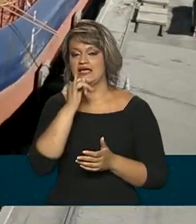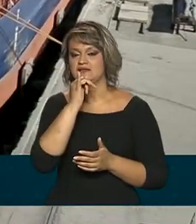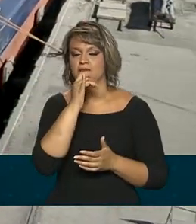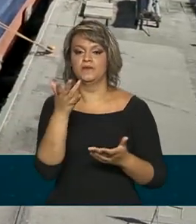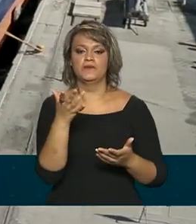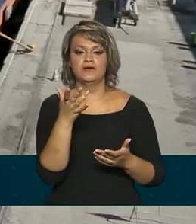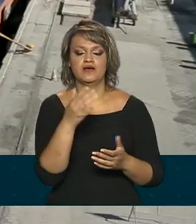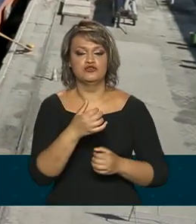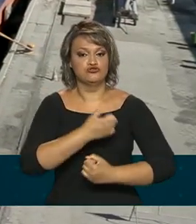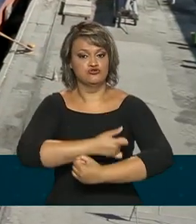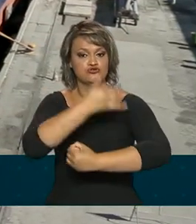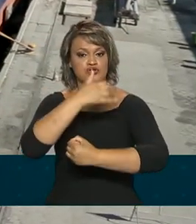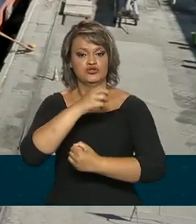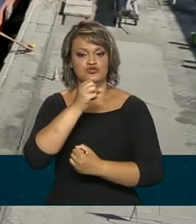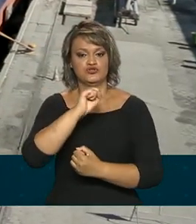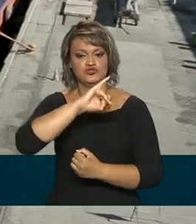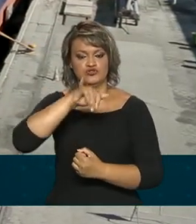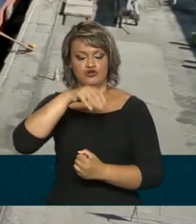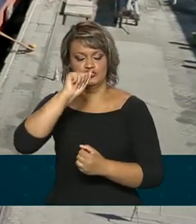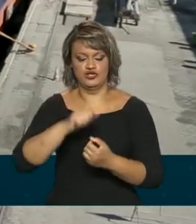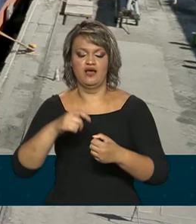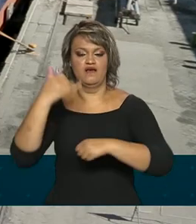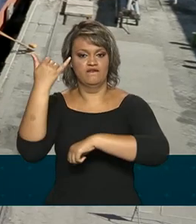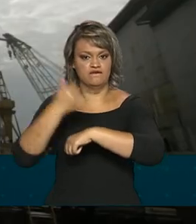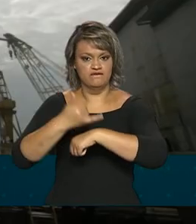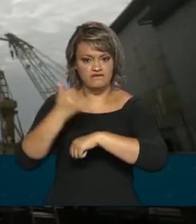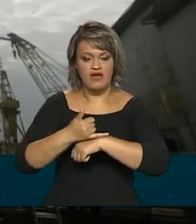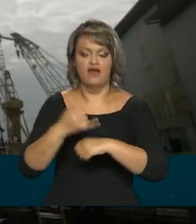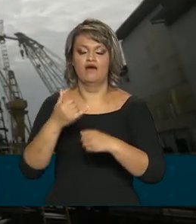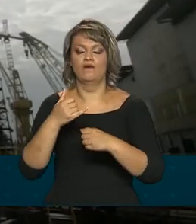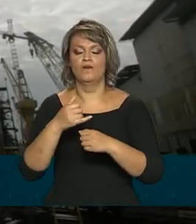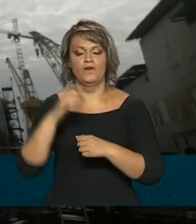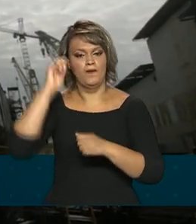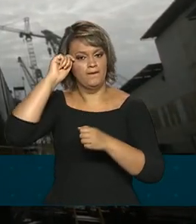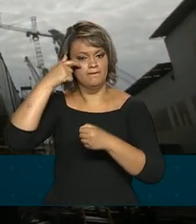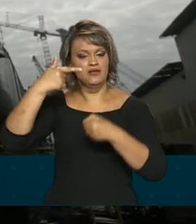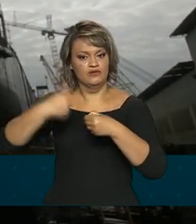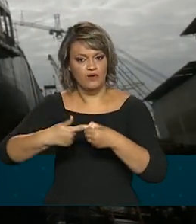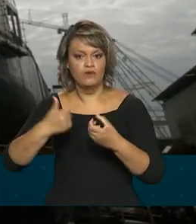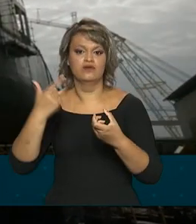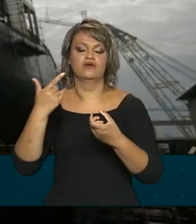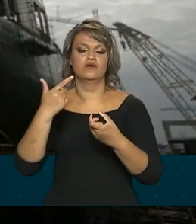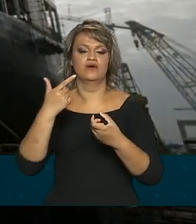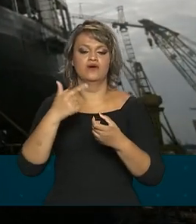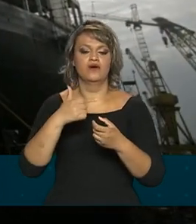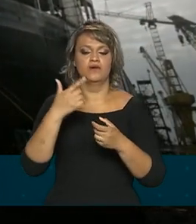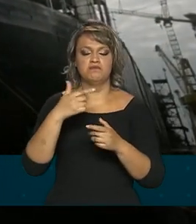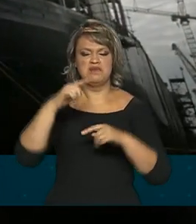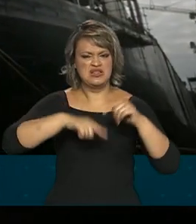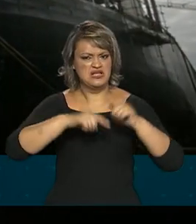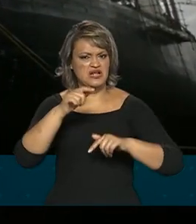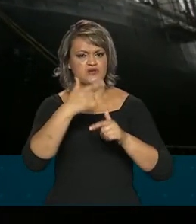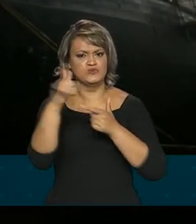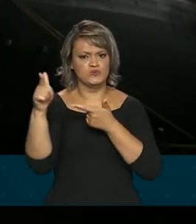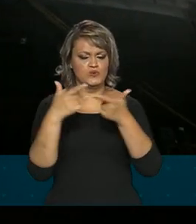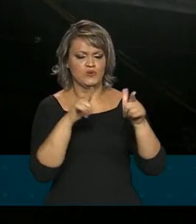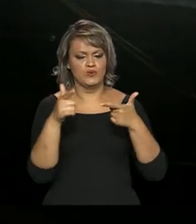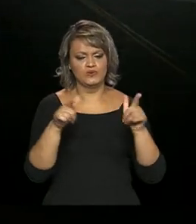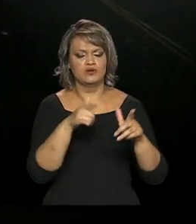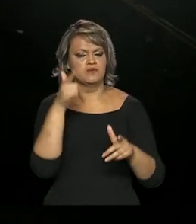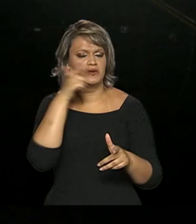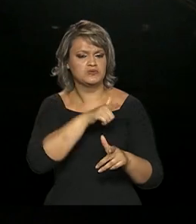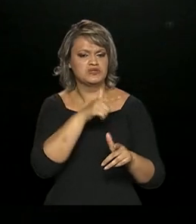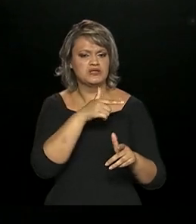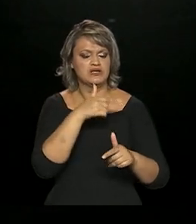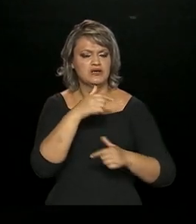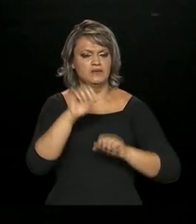para a soja, minérios de ferro e de cobre, petróleo bruto, além de máquinas e equipamentos para dinamizar